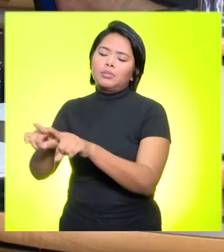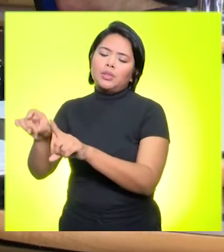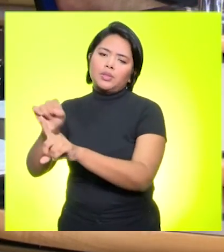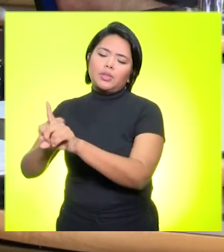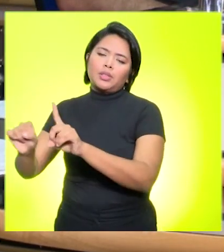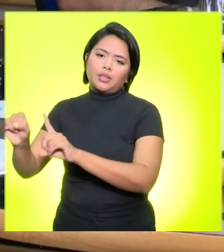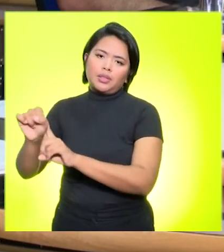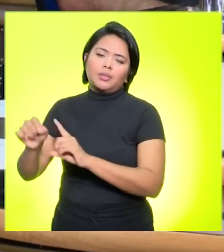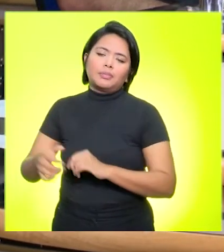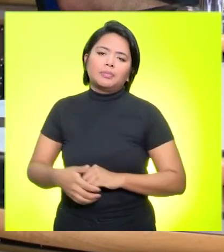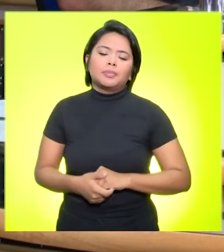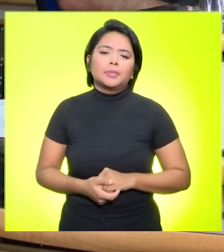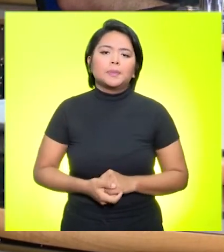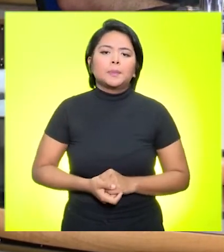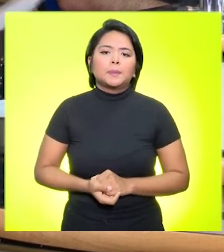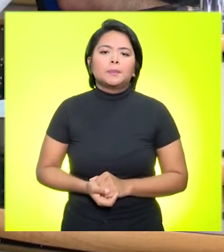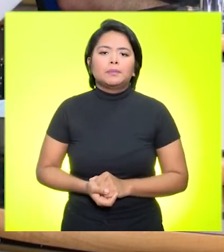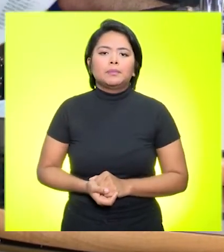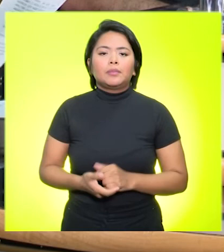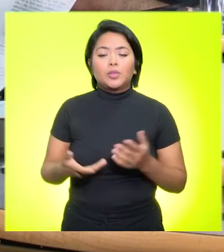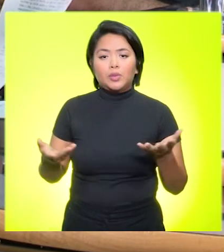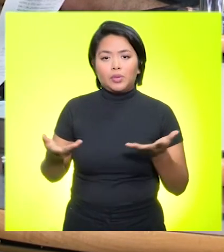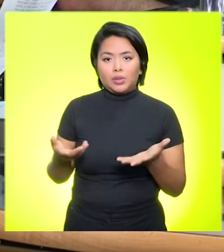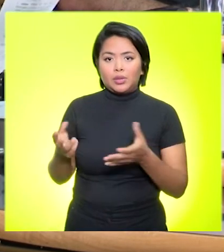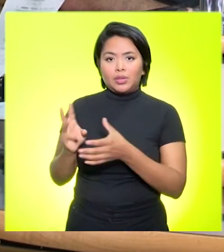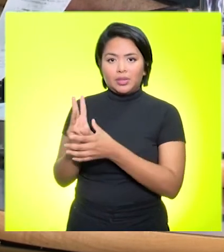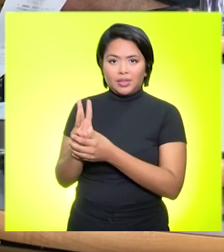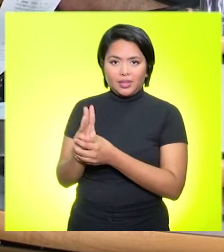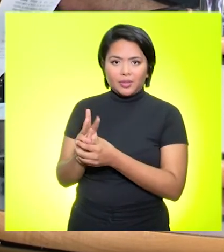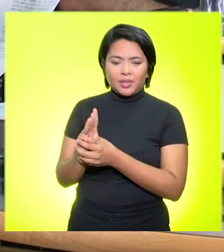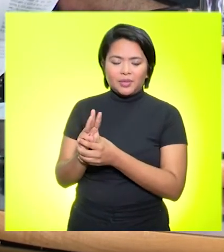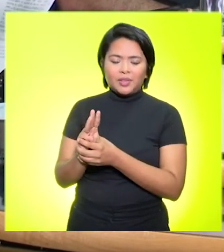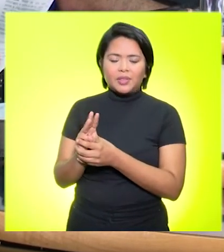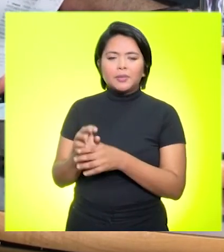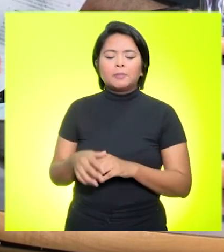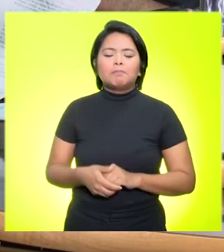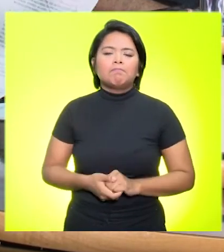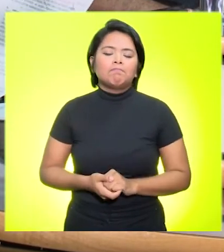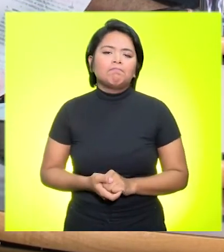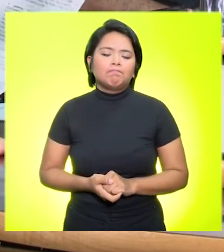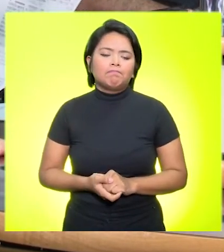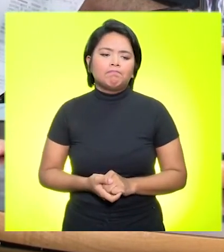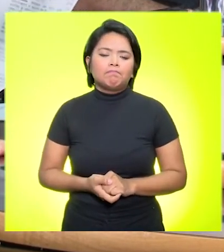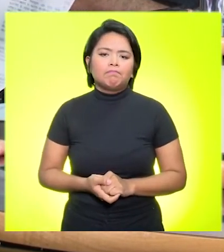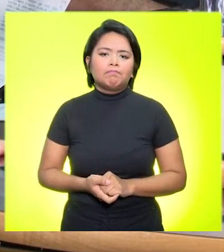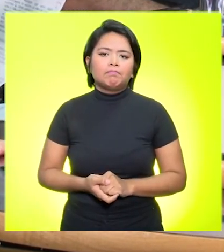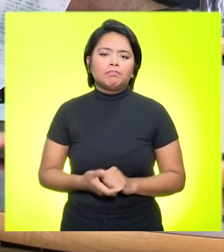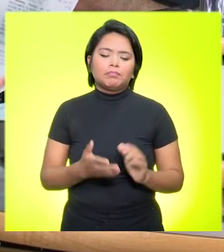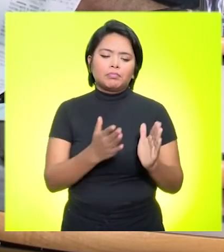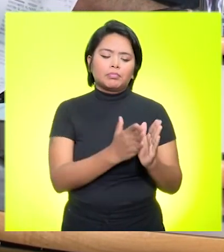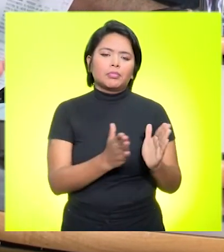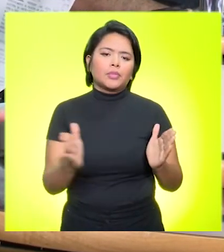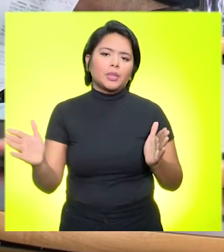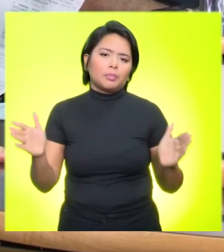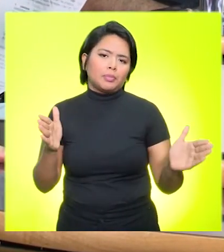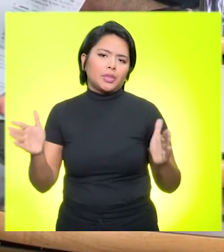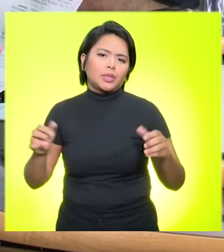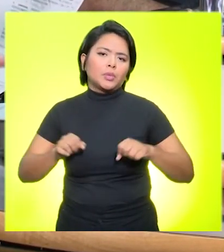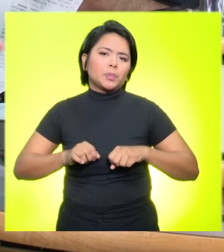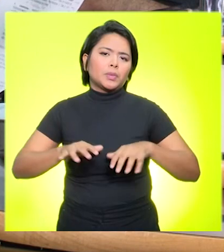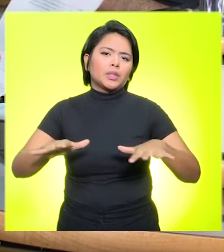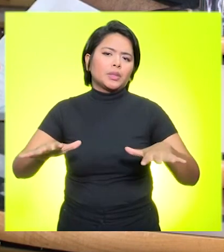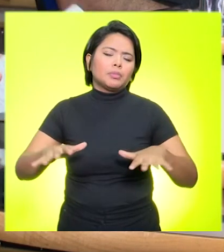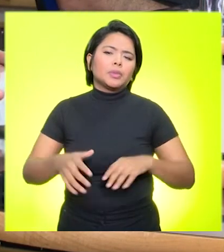ainda, aqui para a Federal de Roraima, professor Silvestre, durante esse período da pandemia,